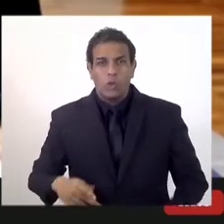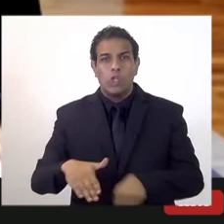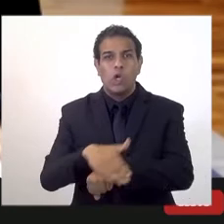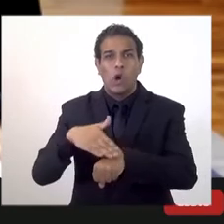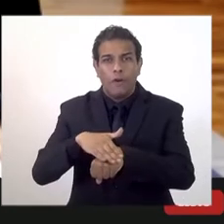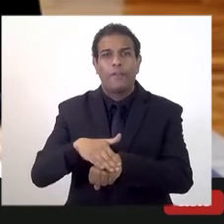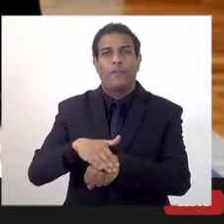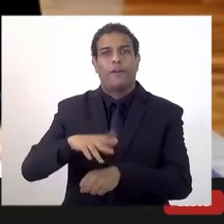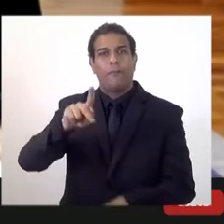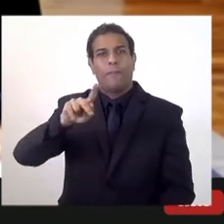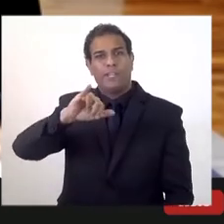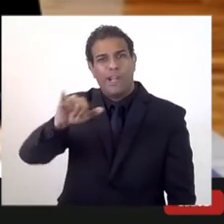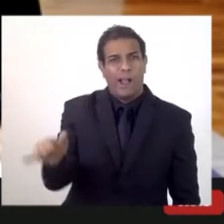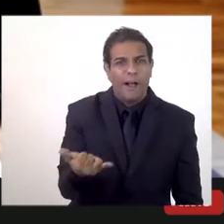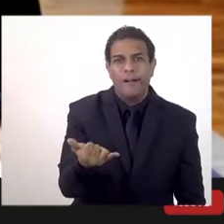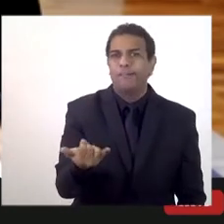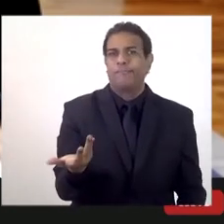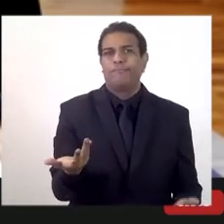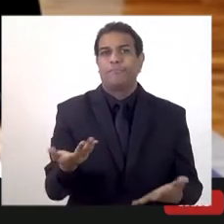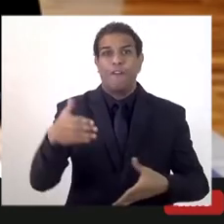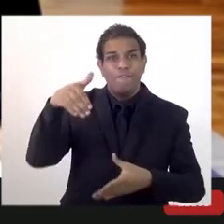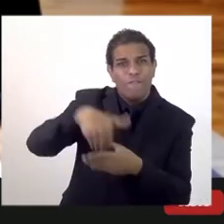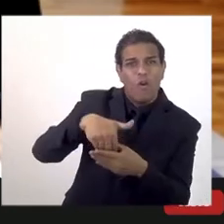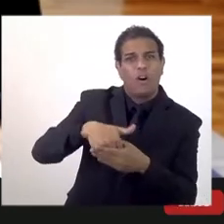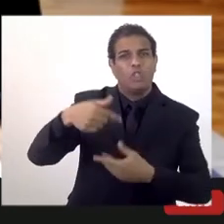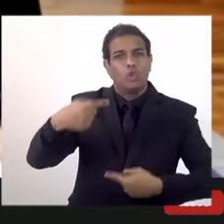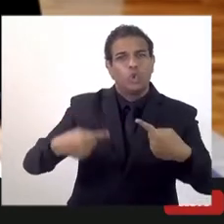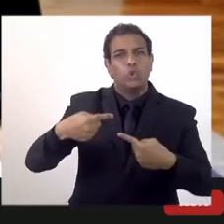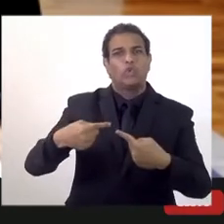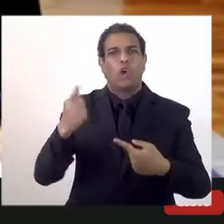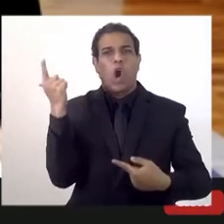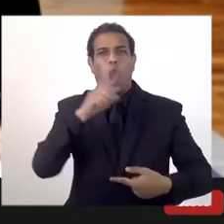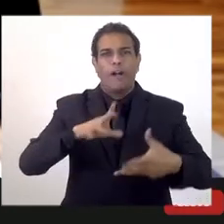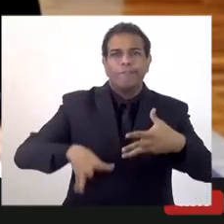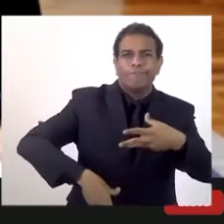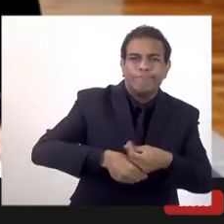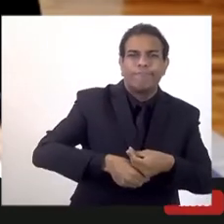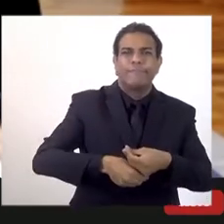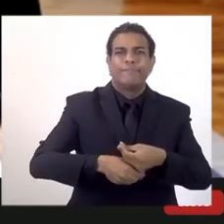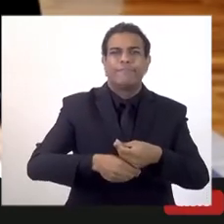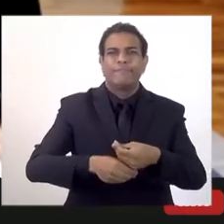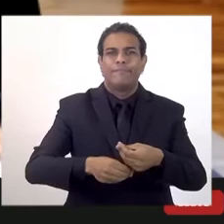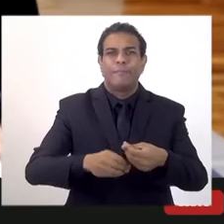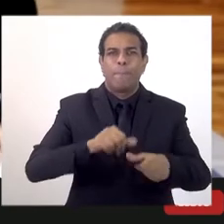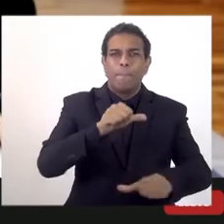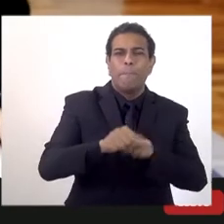a PGE, votamos, discutimos, emendamos, melhoramos o texto,